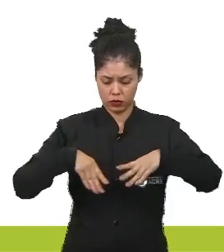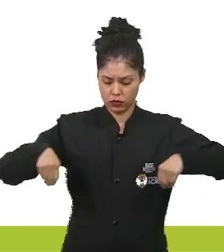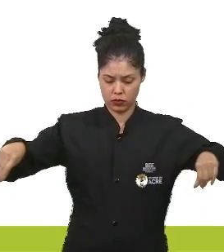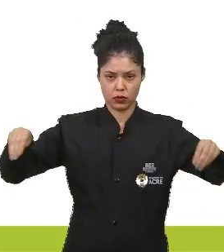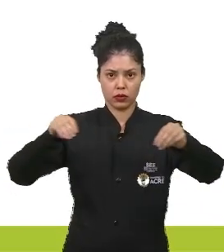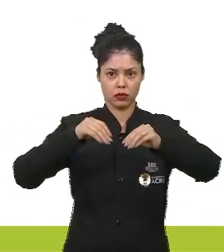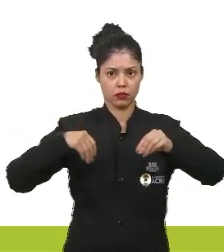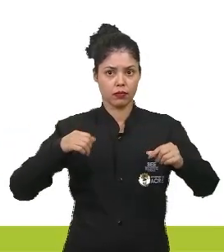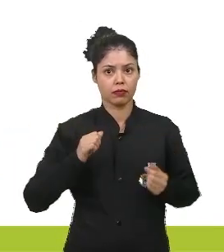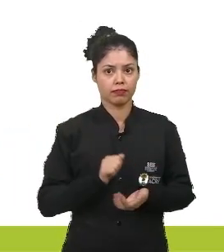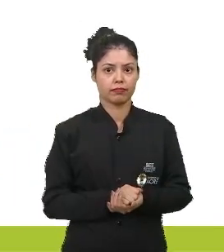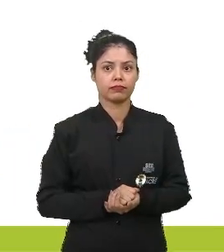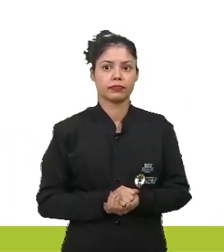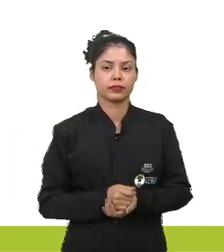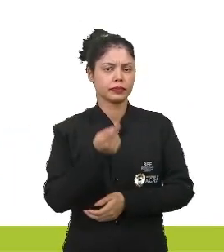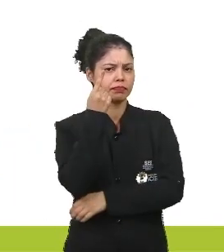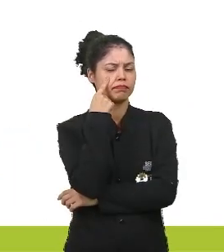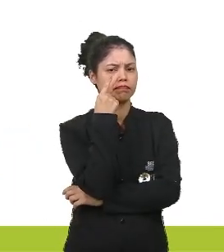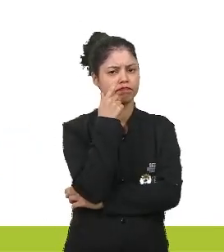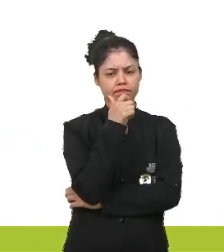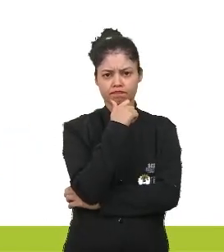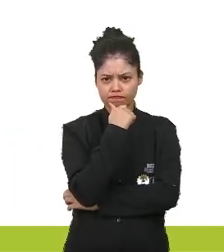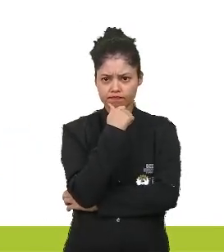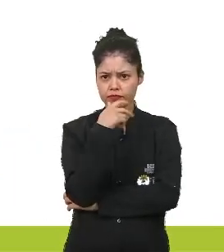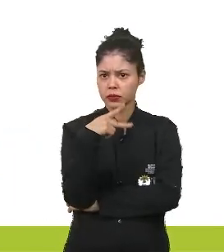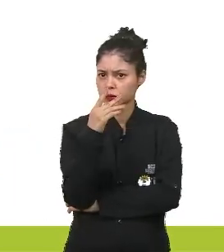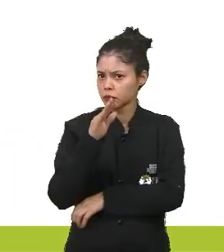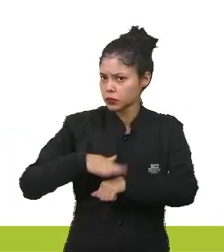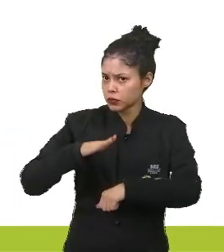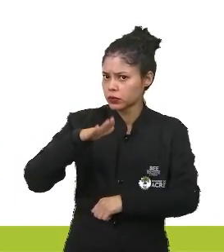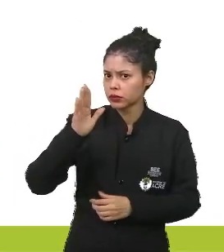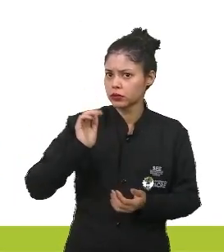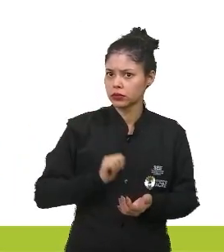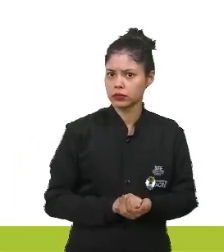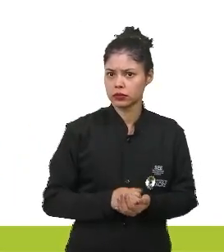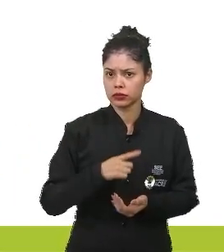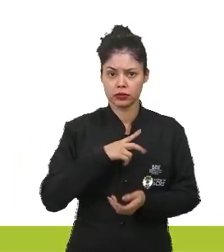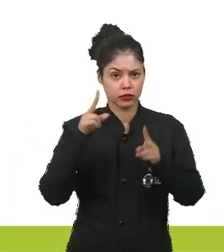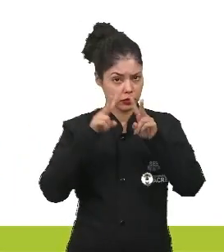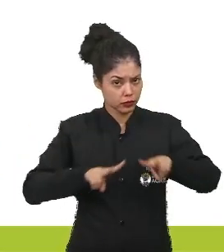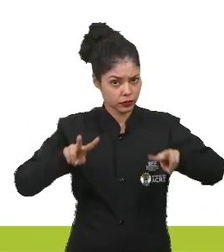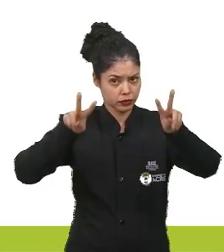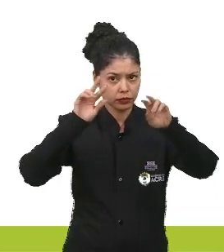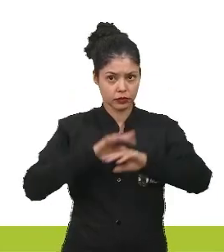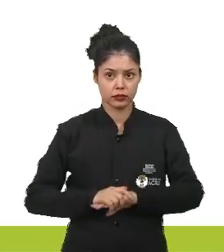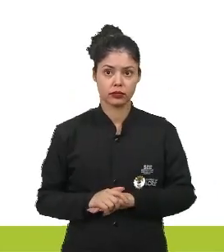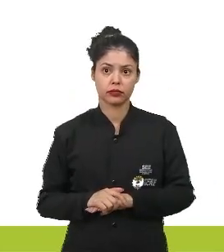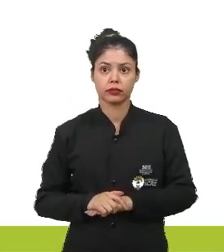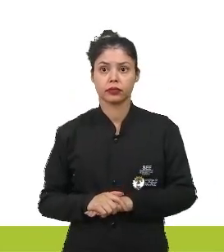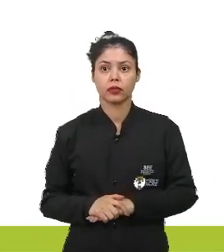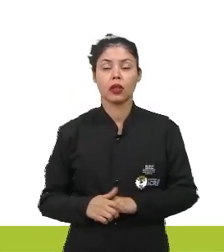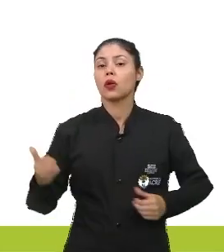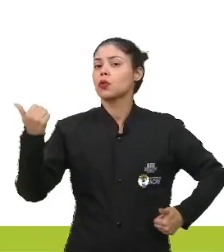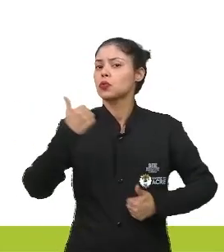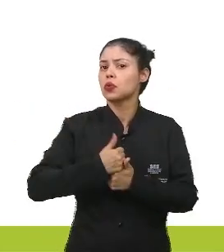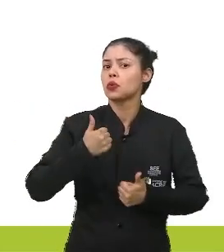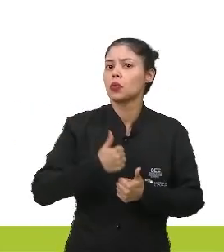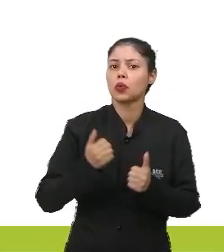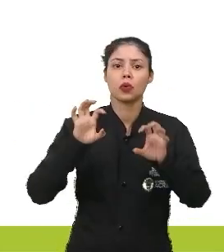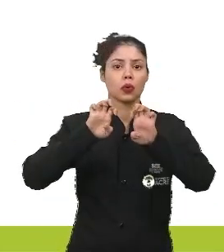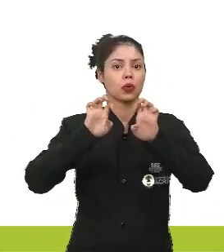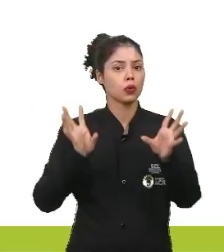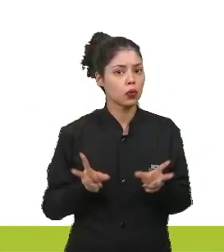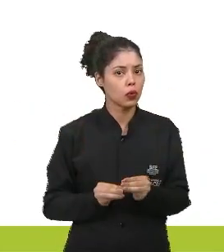solo... Espera aí, agora vamos falar um pouquinho mais. Deixa aí, vamos teorizar. O que é a sucessão ecológica?